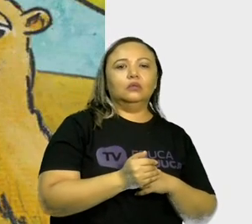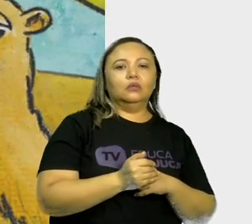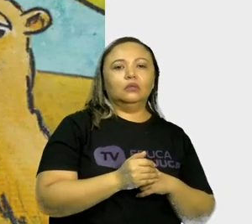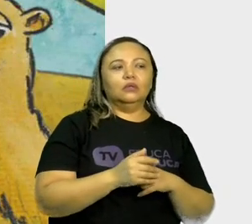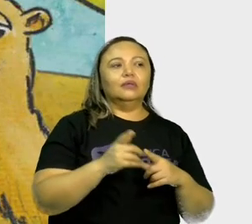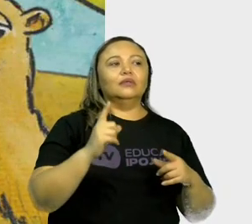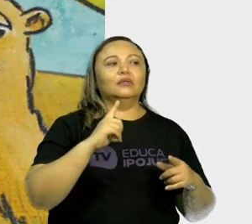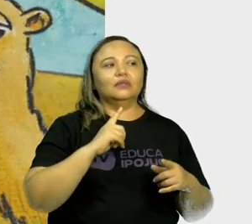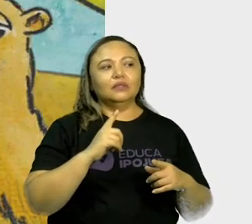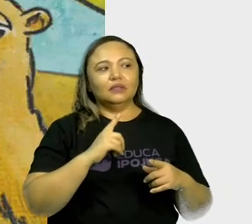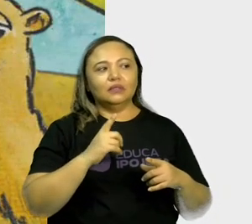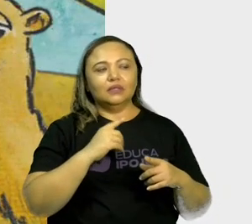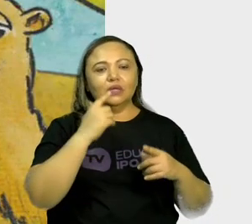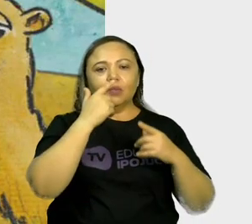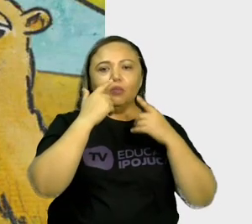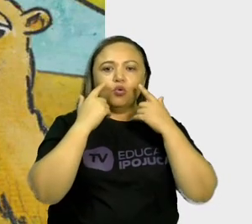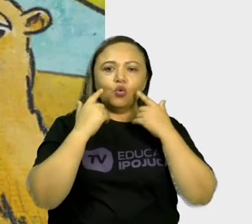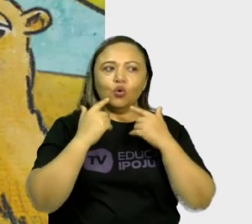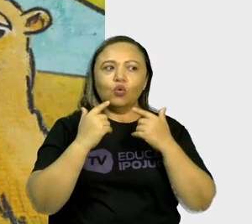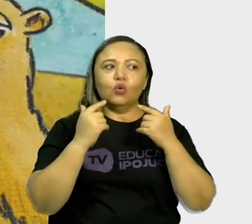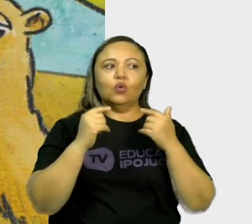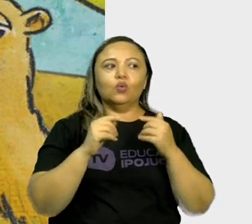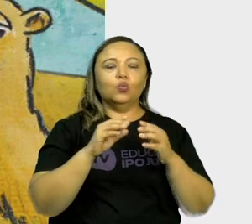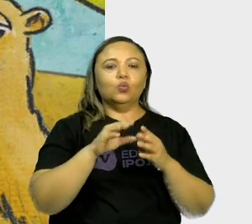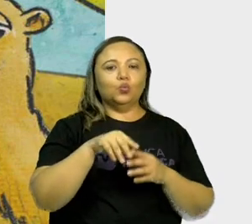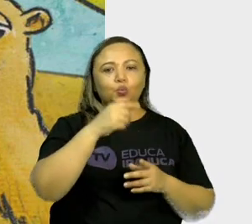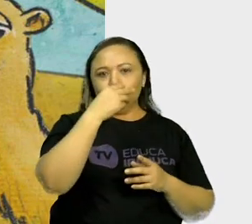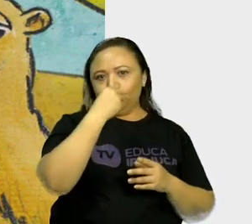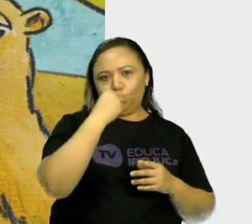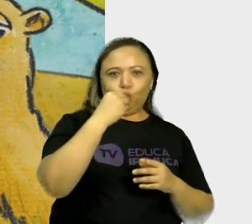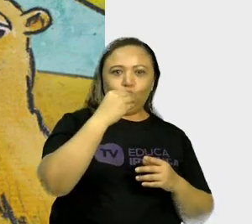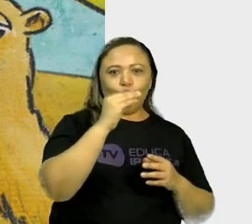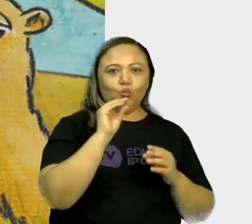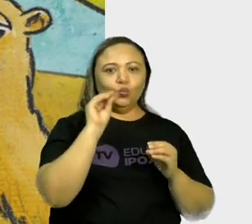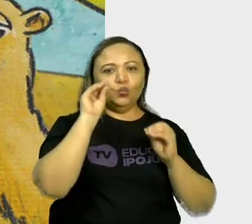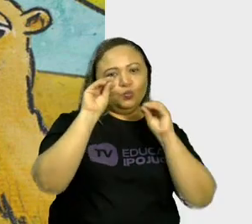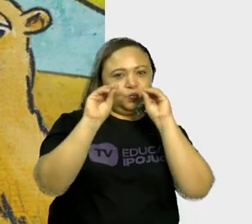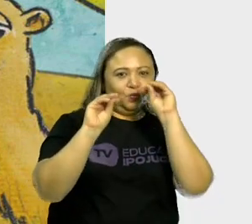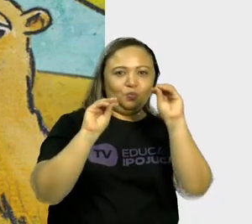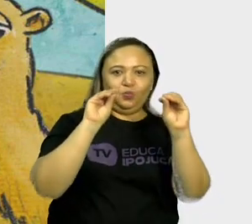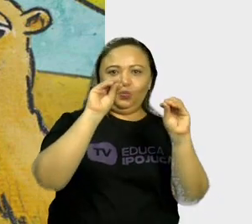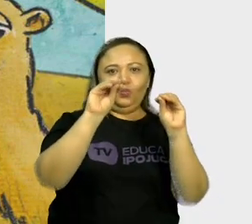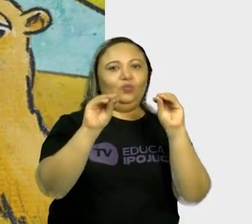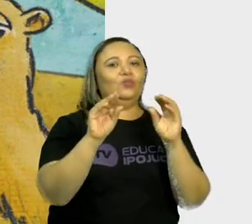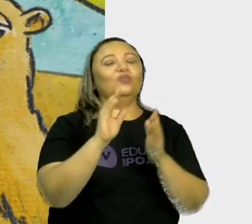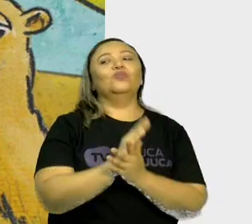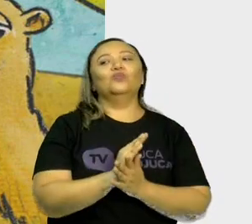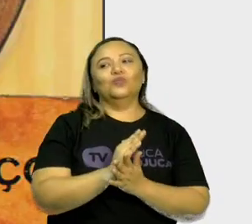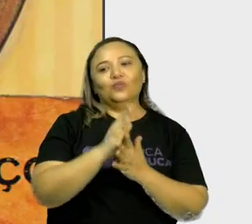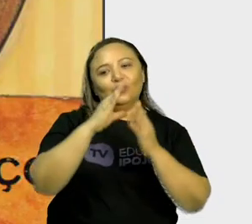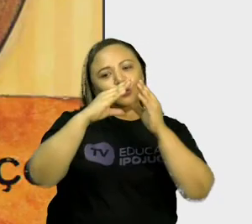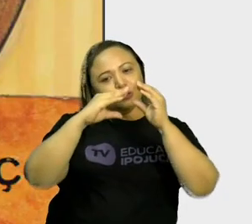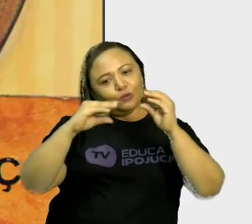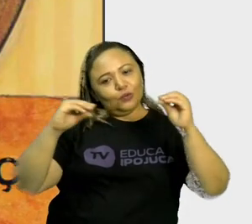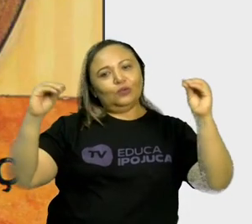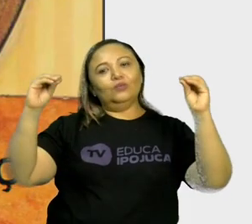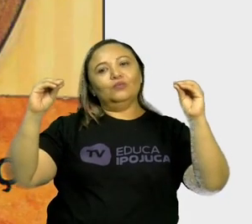Se tem boca ou é bicudo, um beijinho cura tudo.